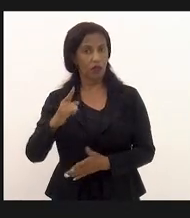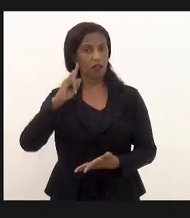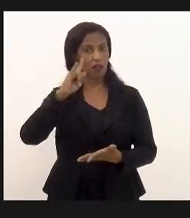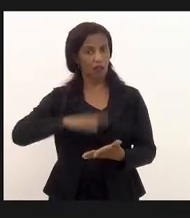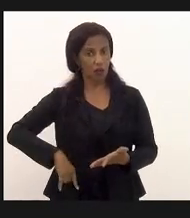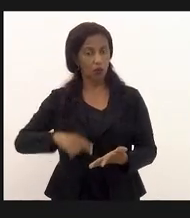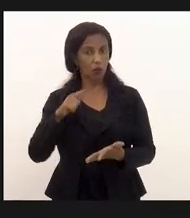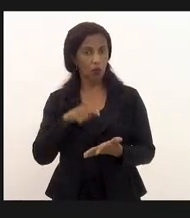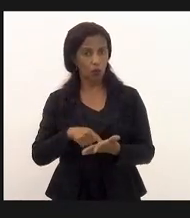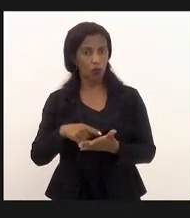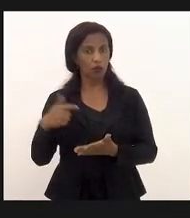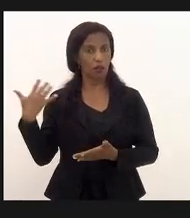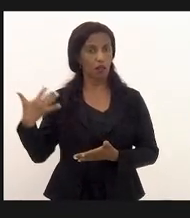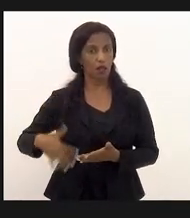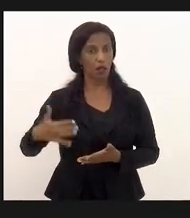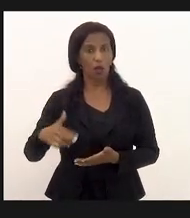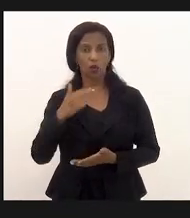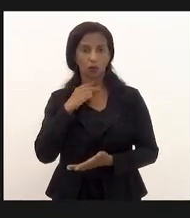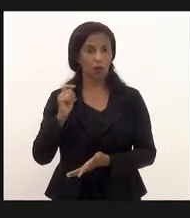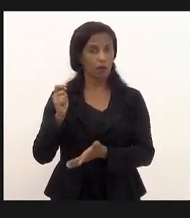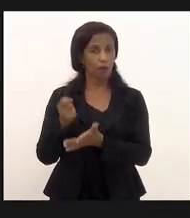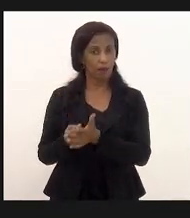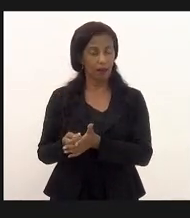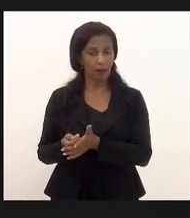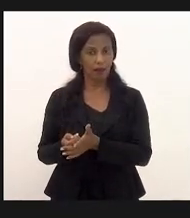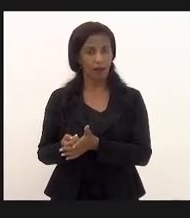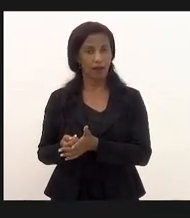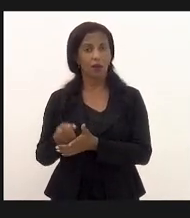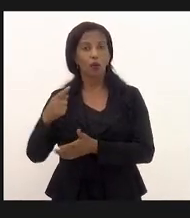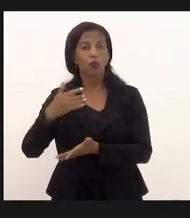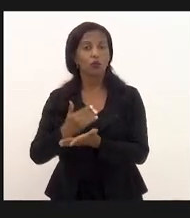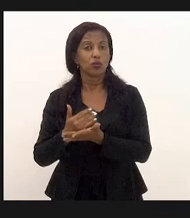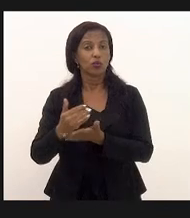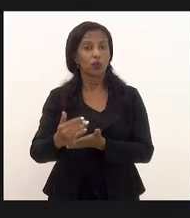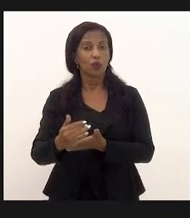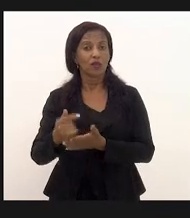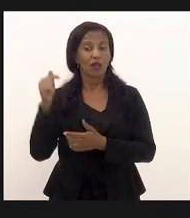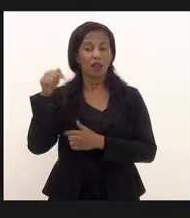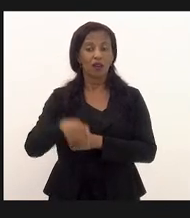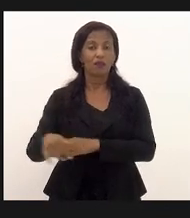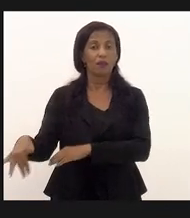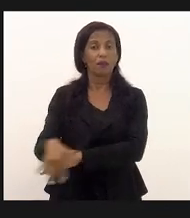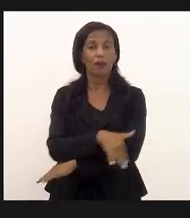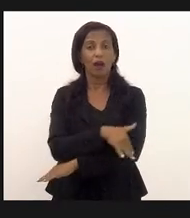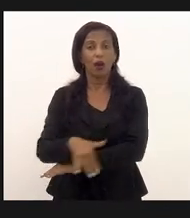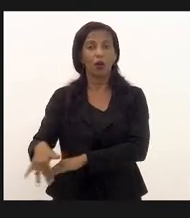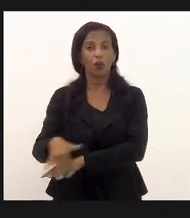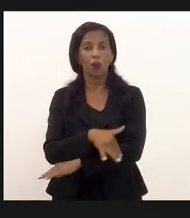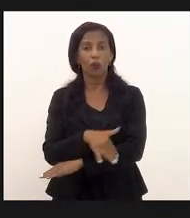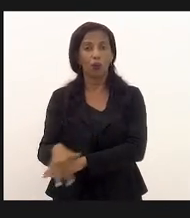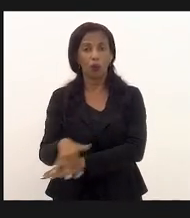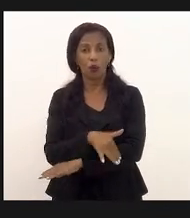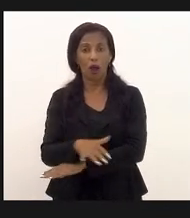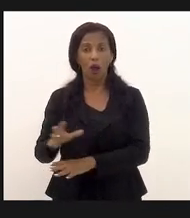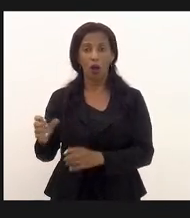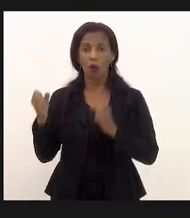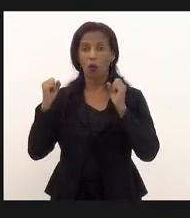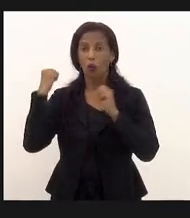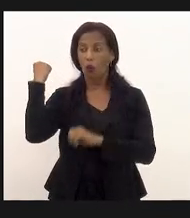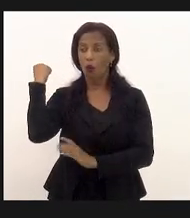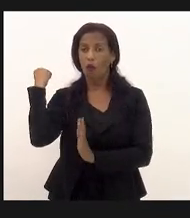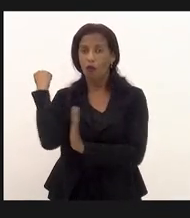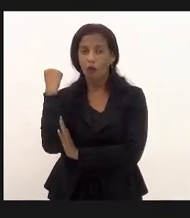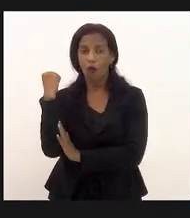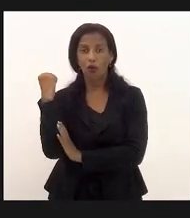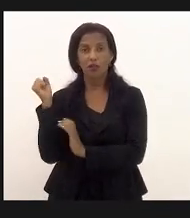deles financeira é alta que não dá só para pagar com tráfico quando eles começarem a descer para as ruas com esse poderio bélico que eles estão e a